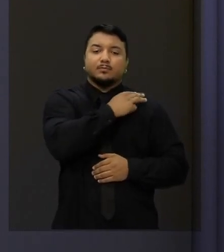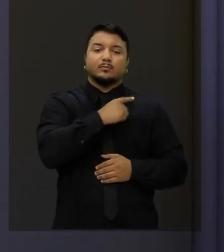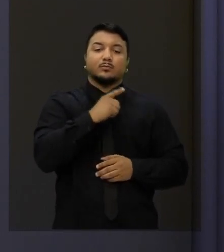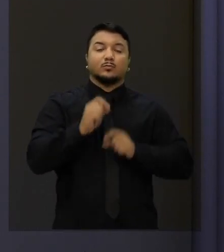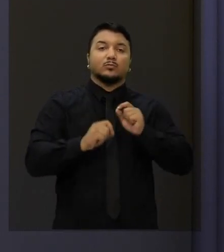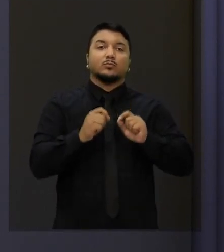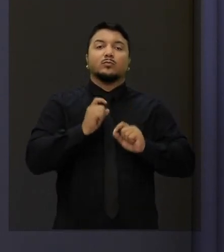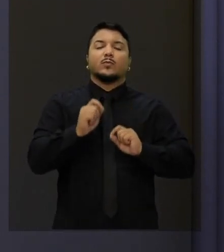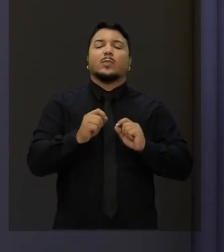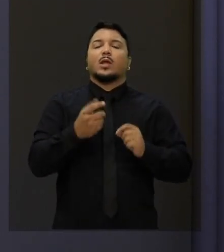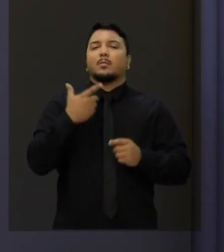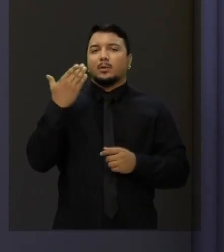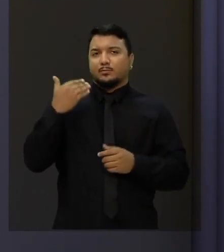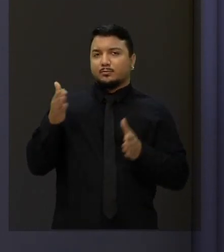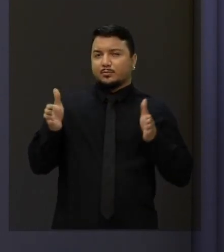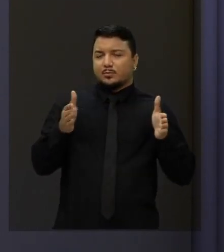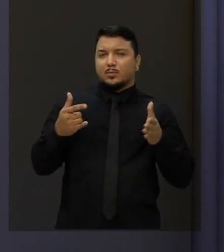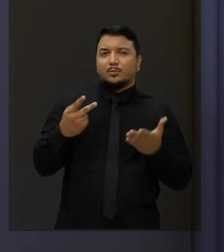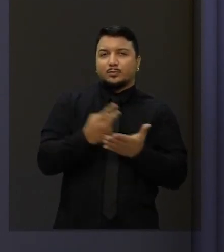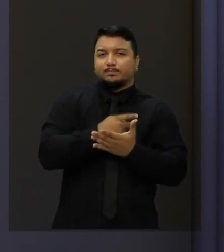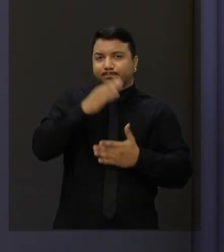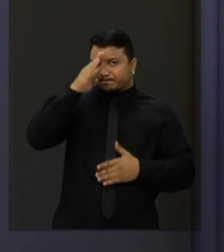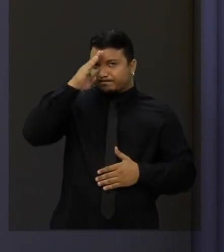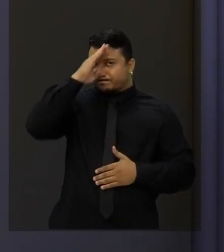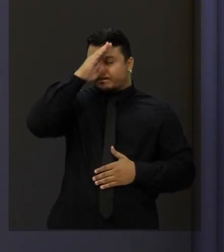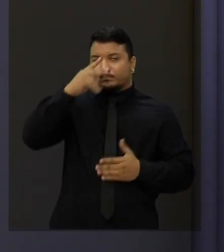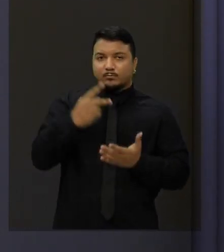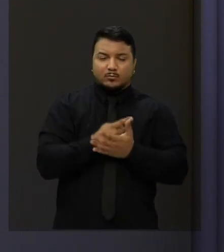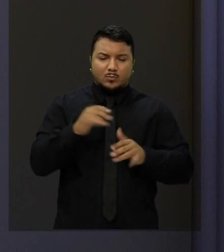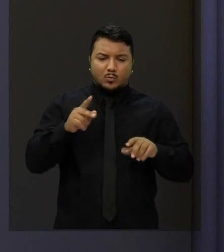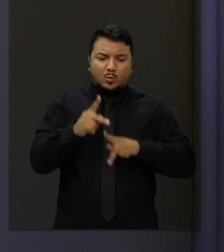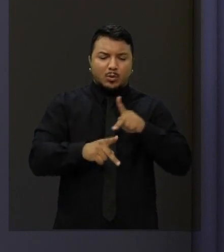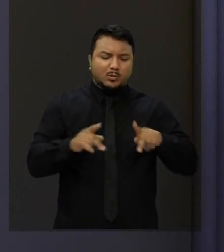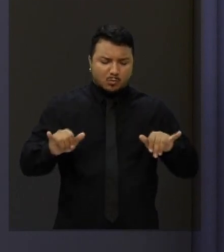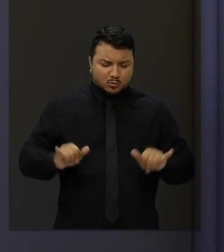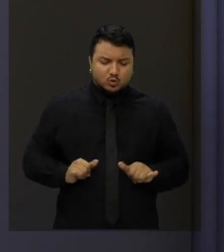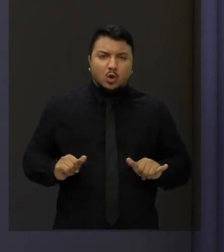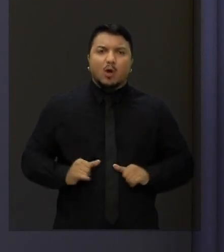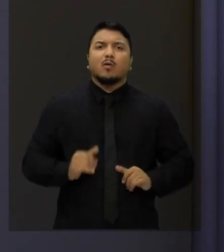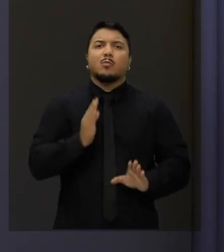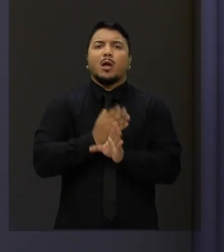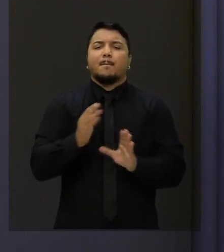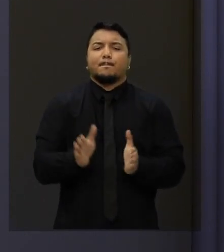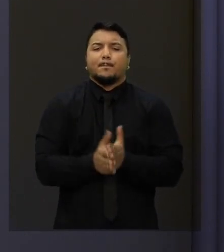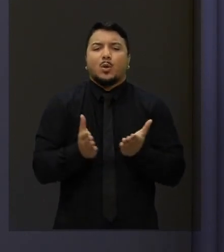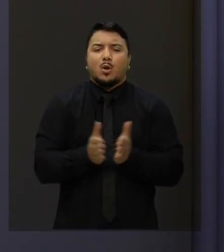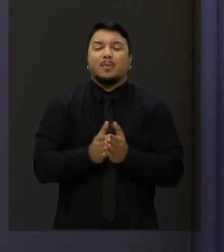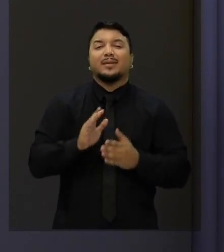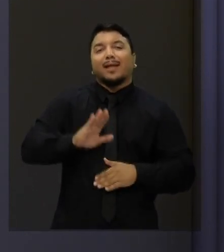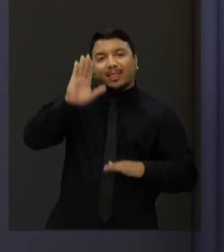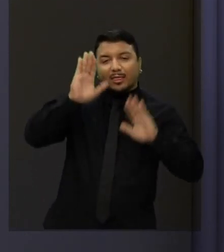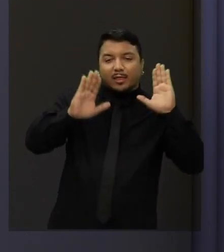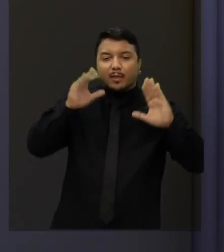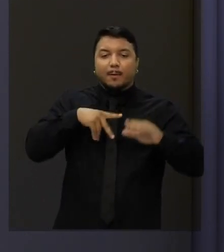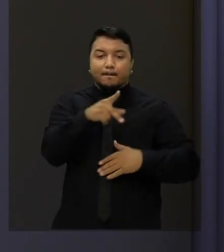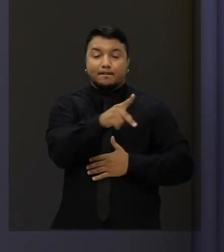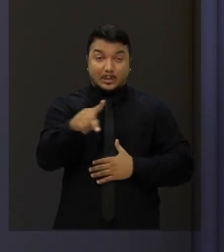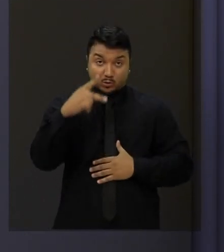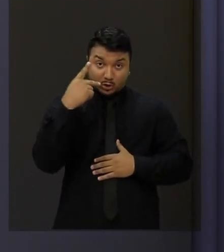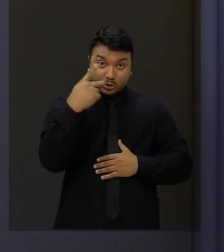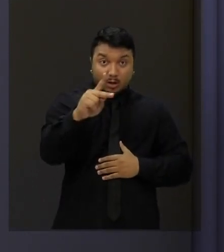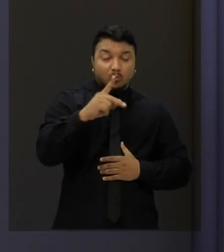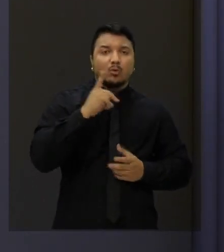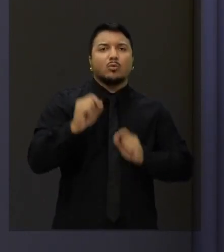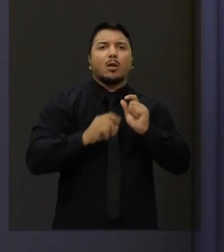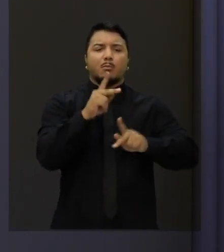sofrido muito com o governo do Capitão Bolsonaro, que o nosso povo ficou mais pobre. O seu candidato a presidente e o seu presidente deixou